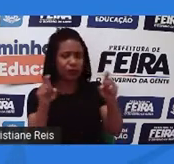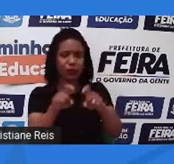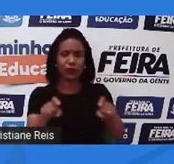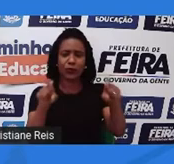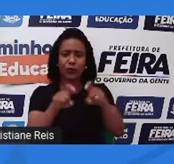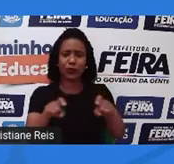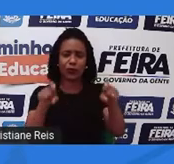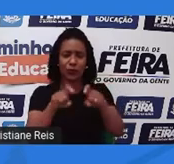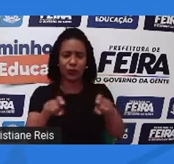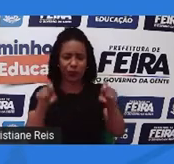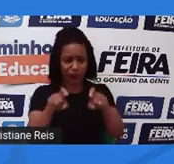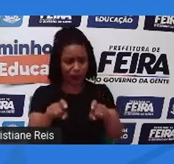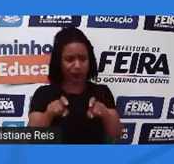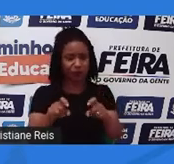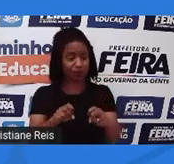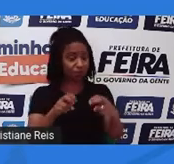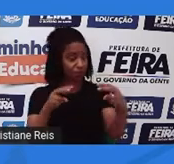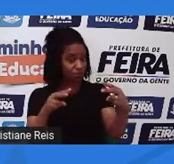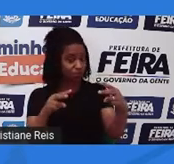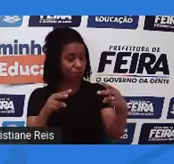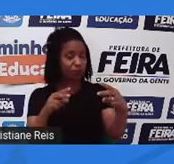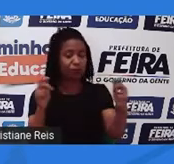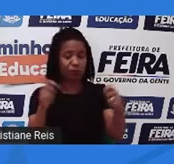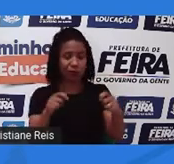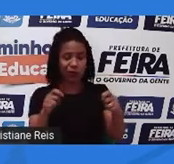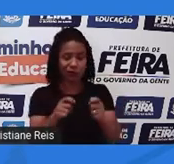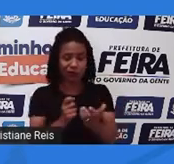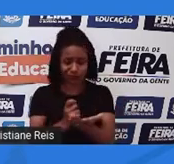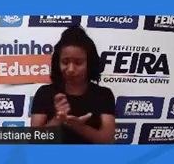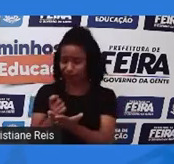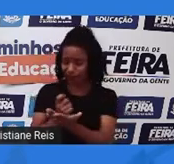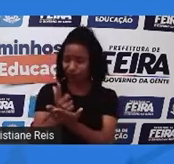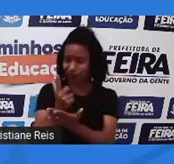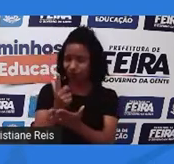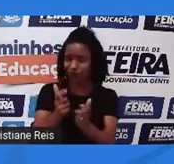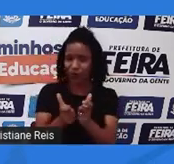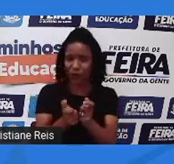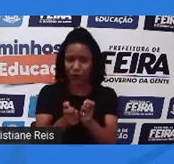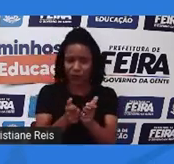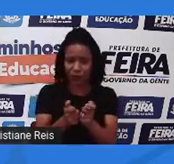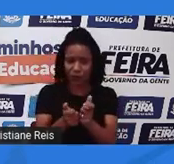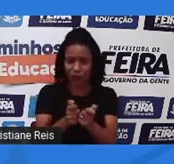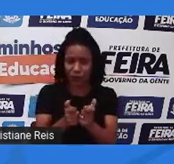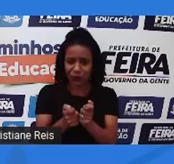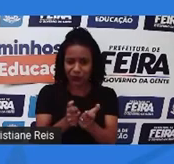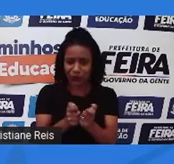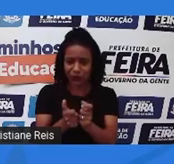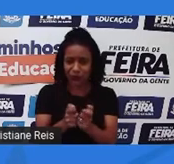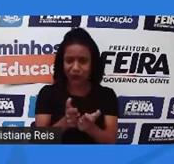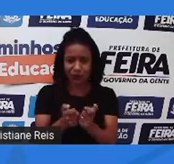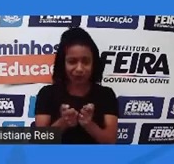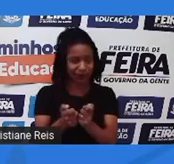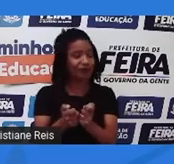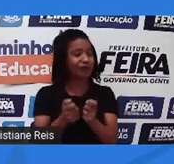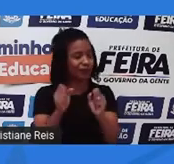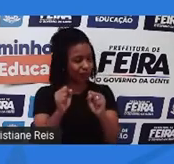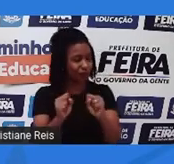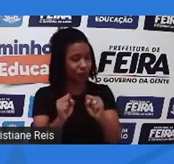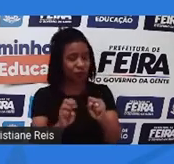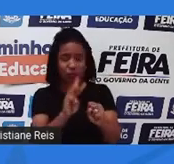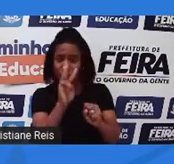site que tem que ser confiável. How can you tell if it's secure? Então, como você pode